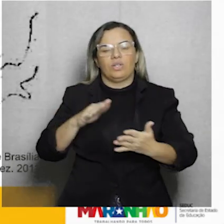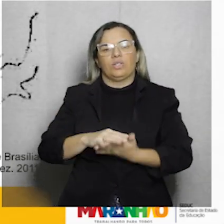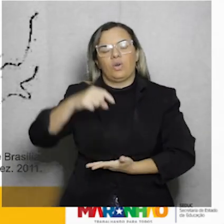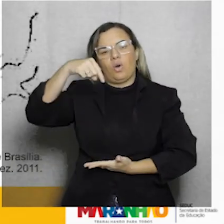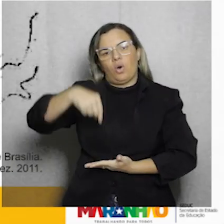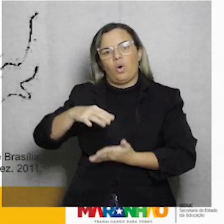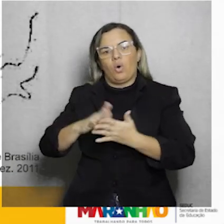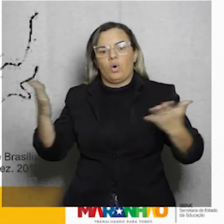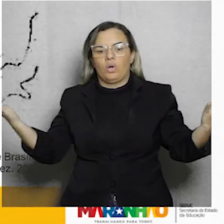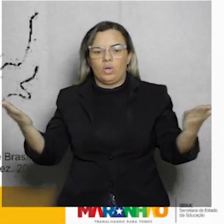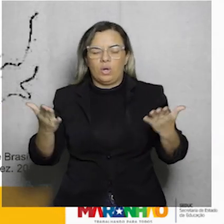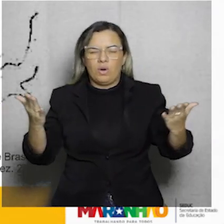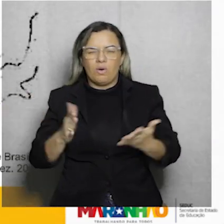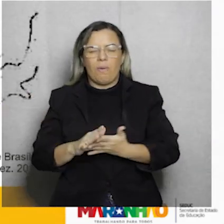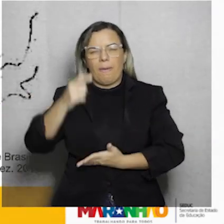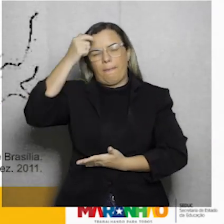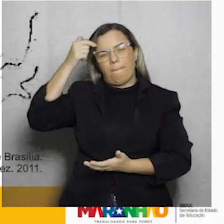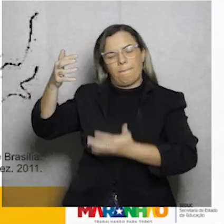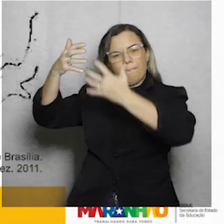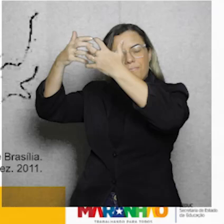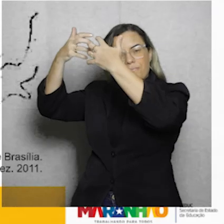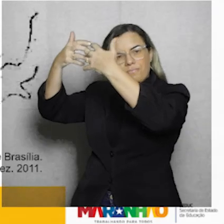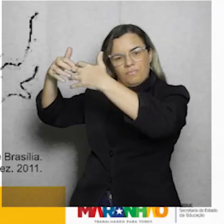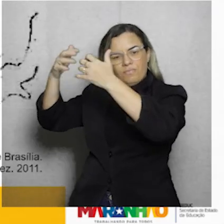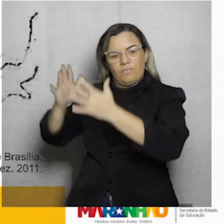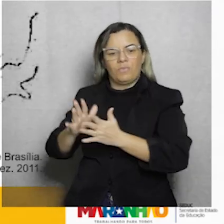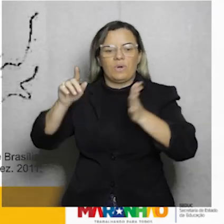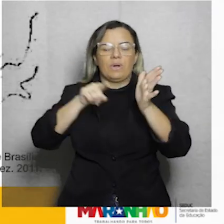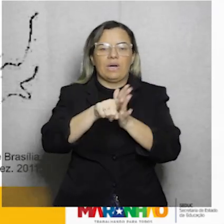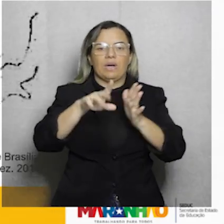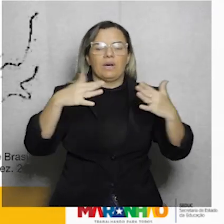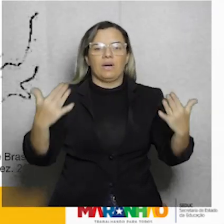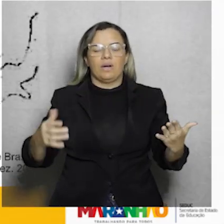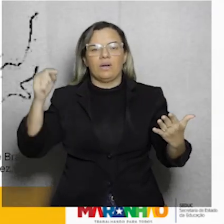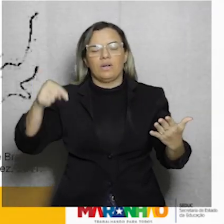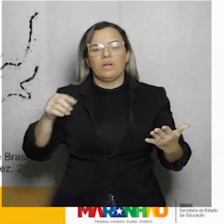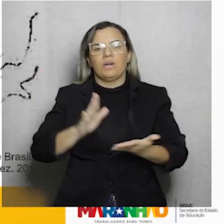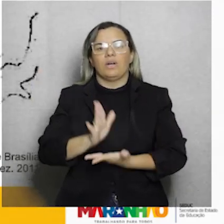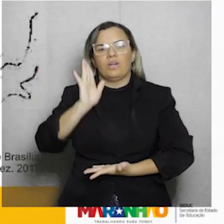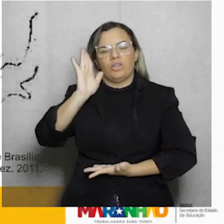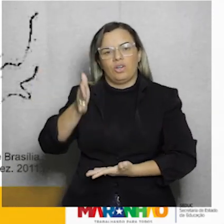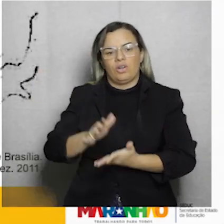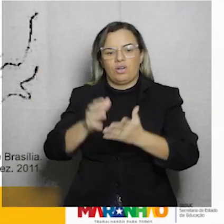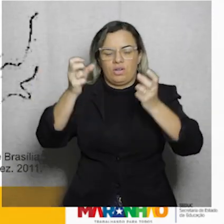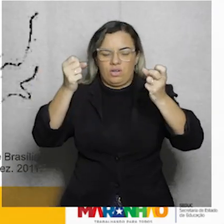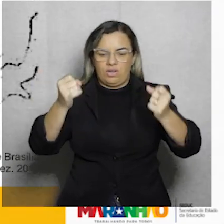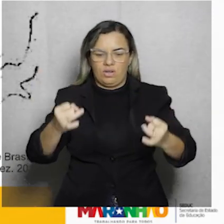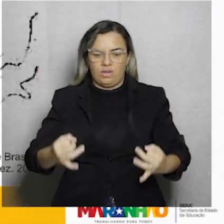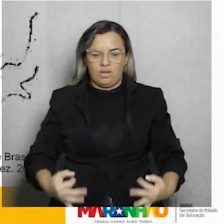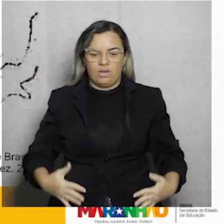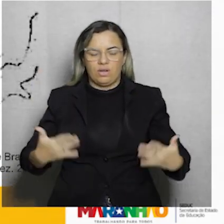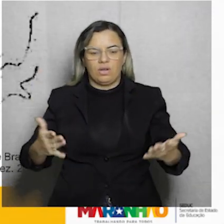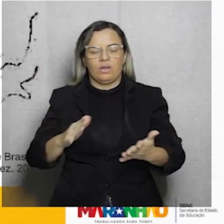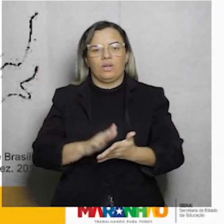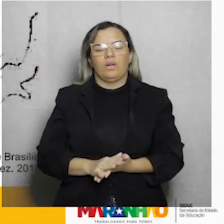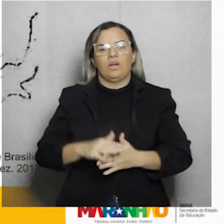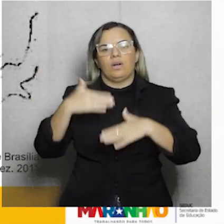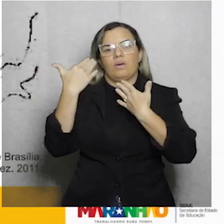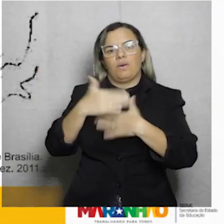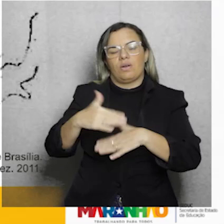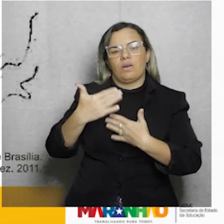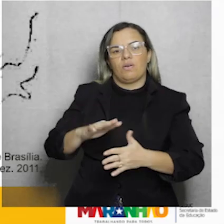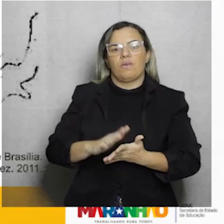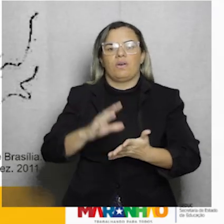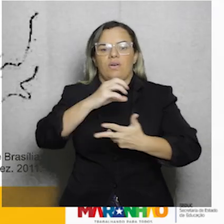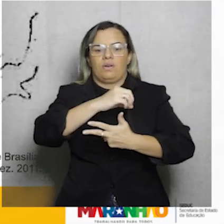de hoje, nós iremos refletir sobre o item-questão que já foi abordado em uma das provas do Enem.